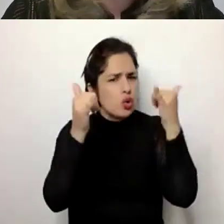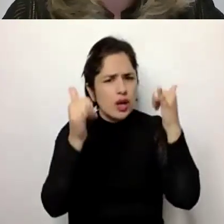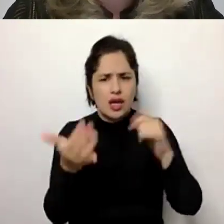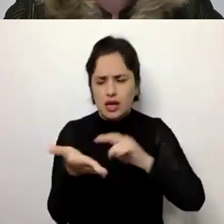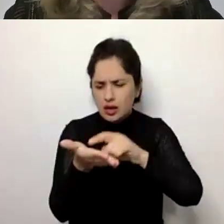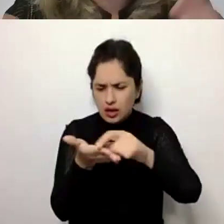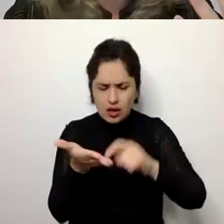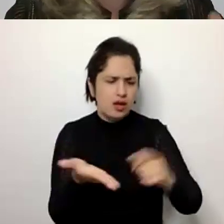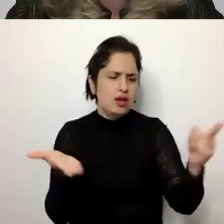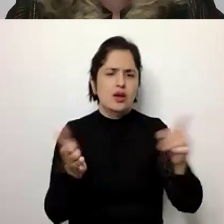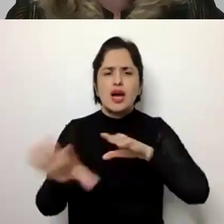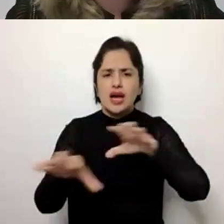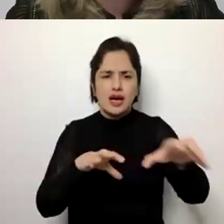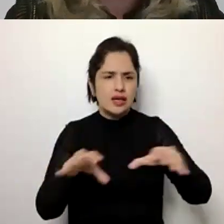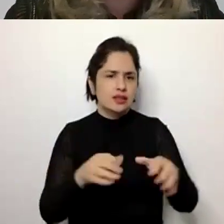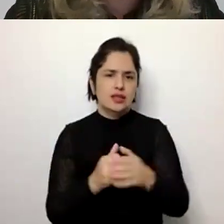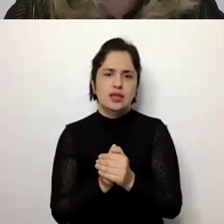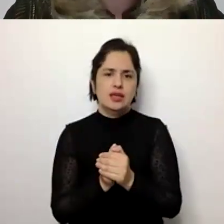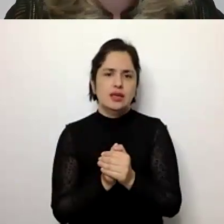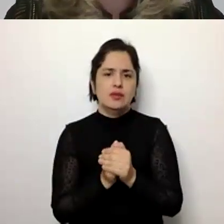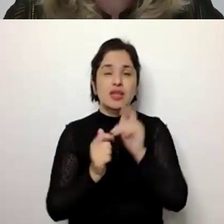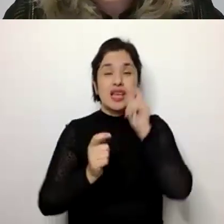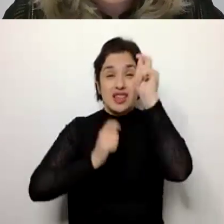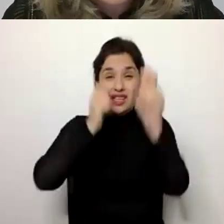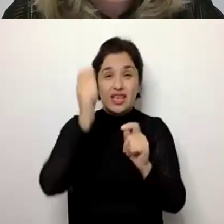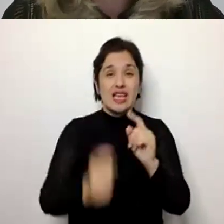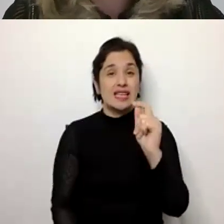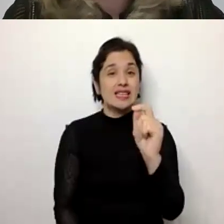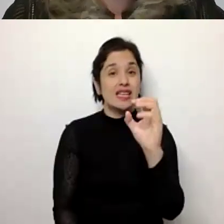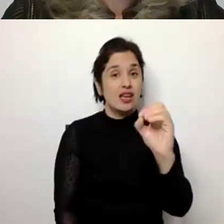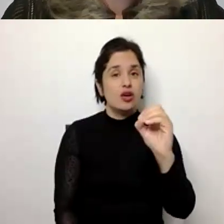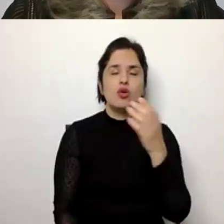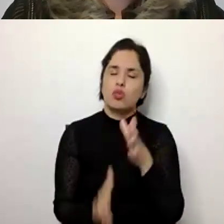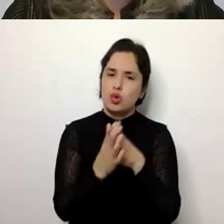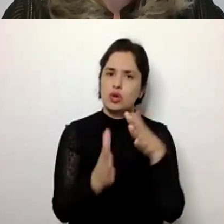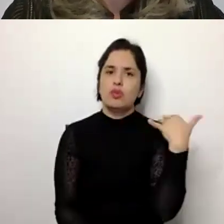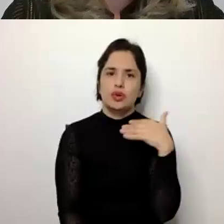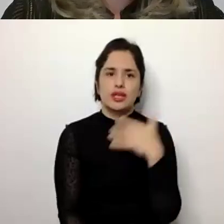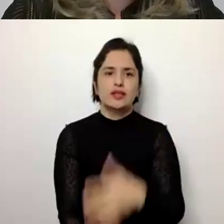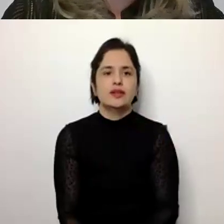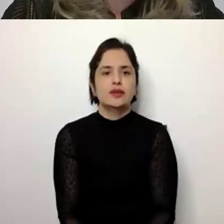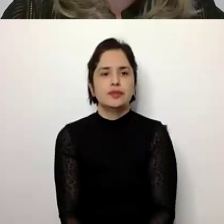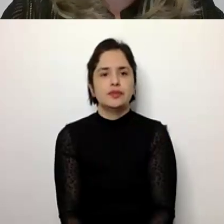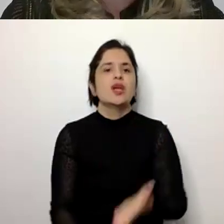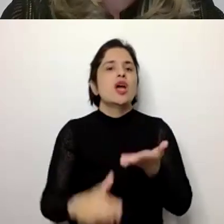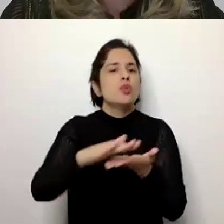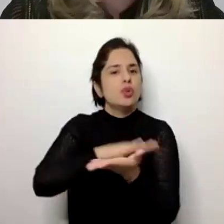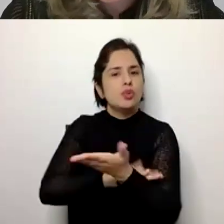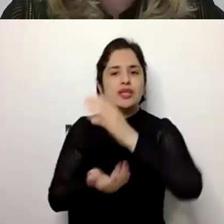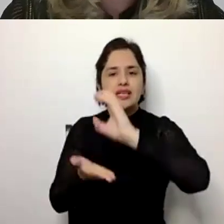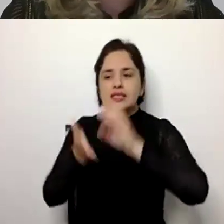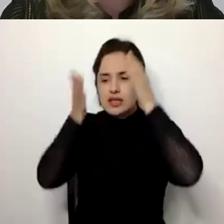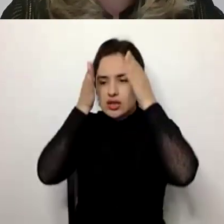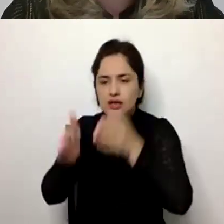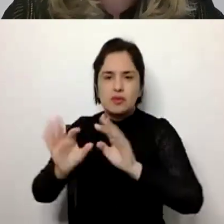de regras, atividades de terapia ocupacional são muito importantes, propostas de centros de atendimento